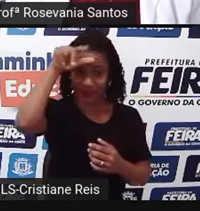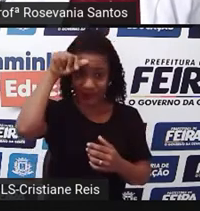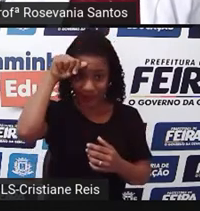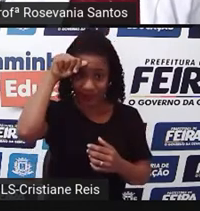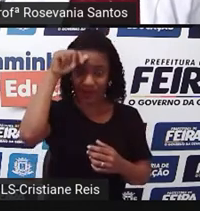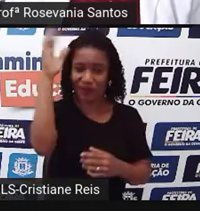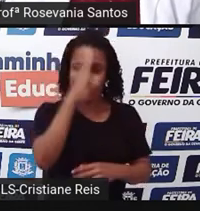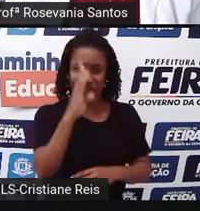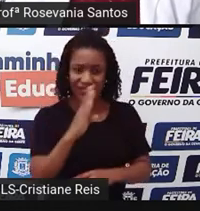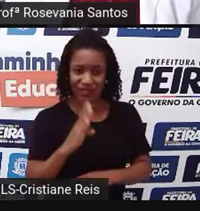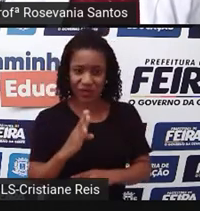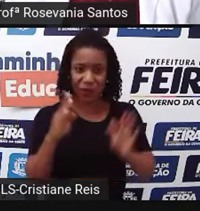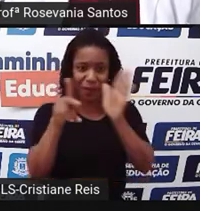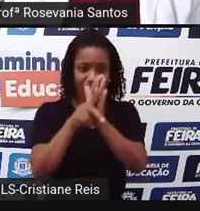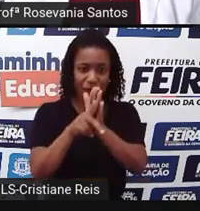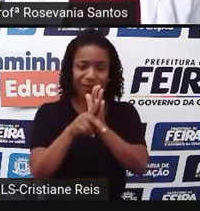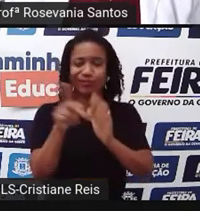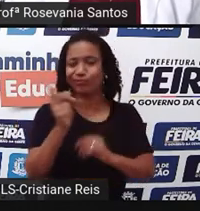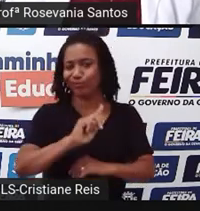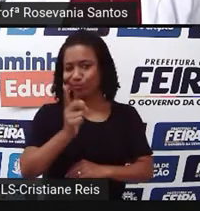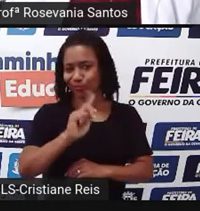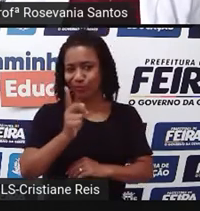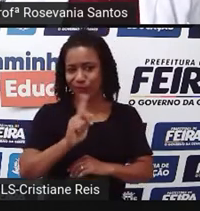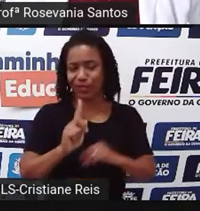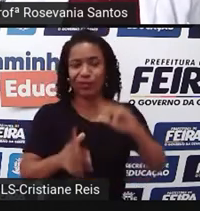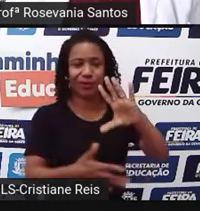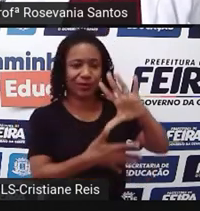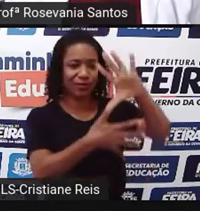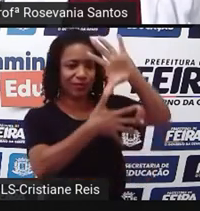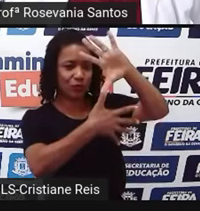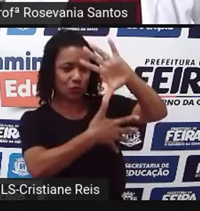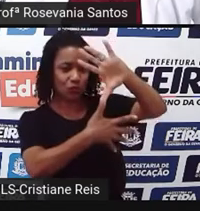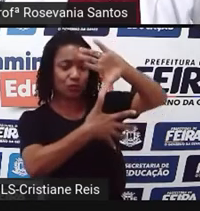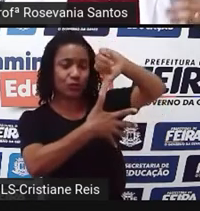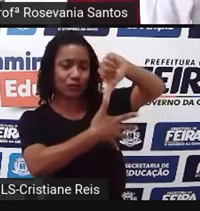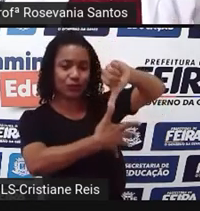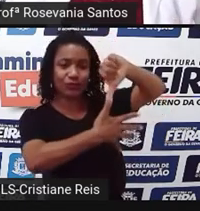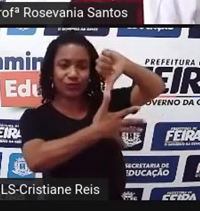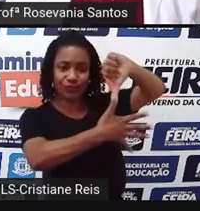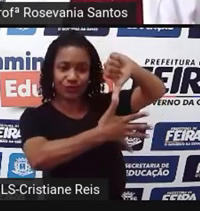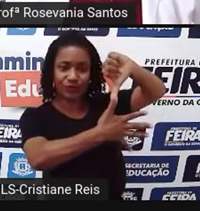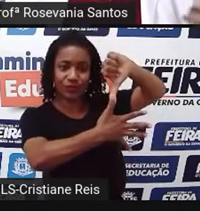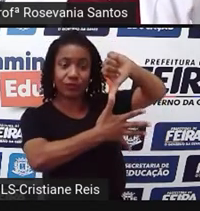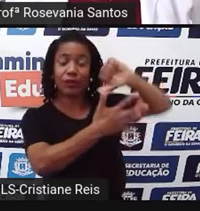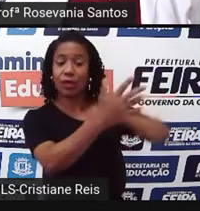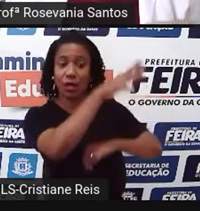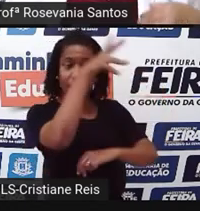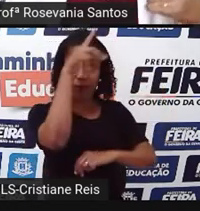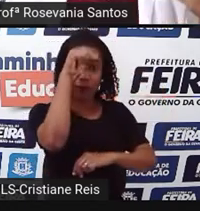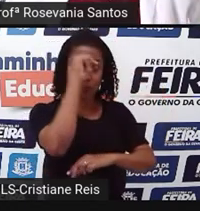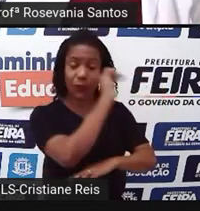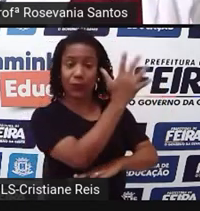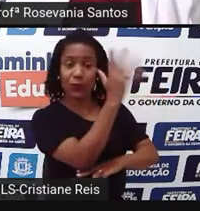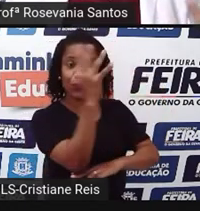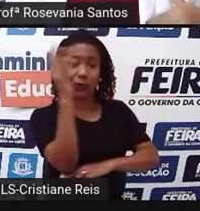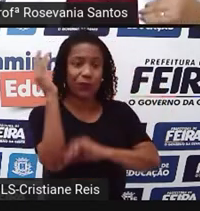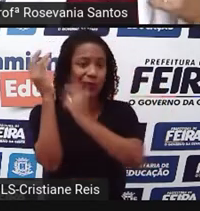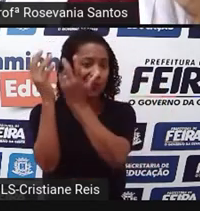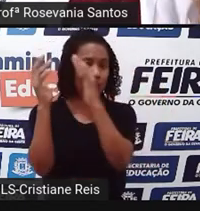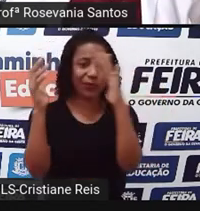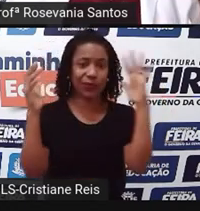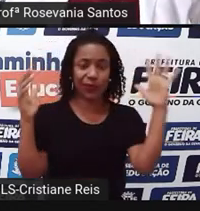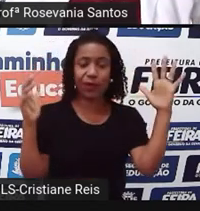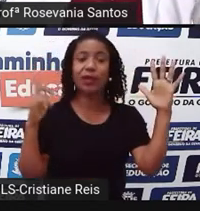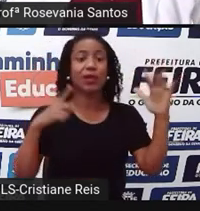ultrapassa para o restante da América do Sul. Então, nós vamos encontrar a floresta amazônica lá no Suriname,